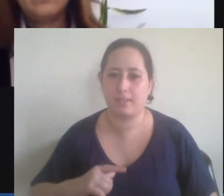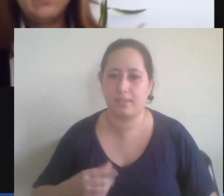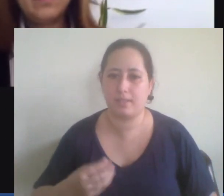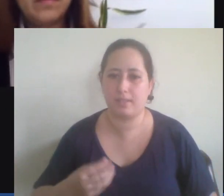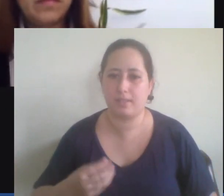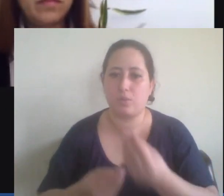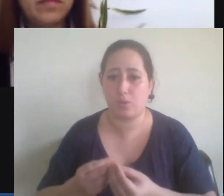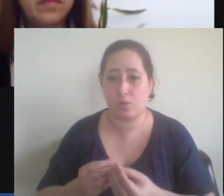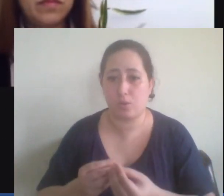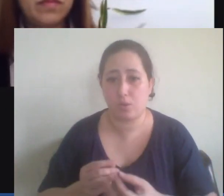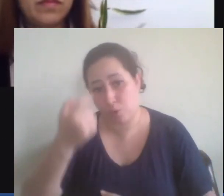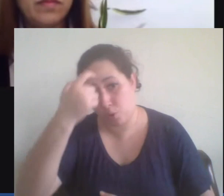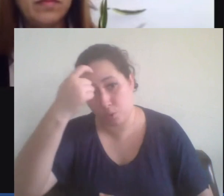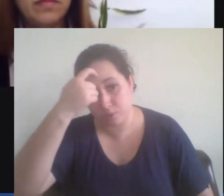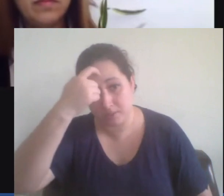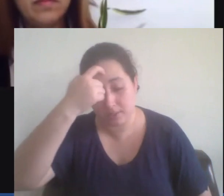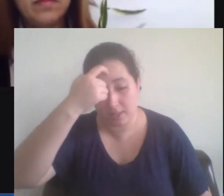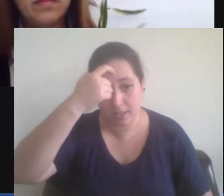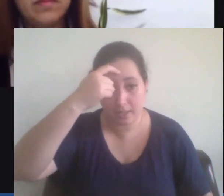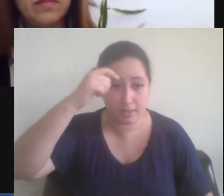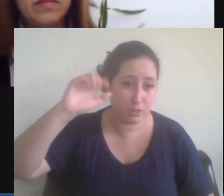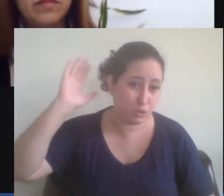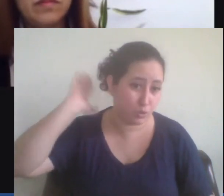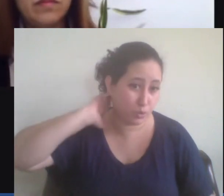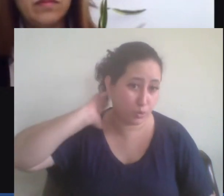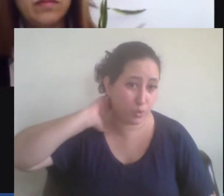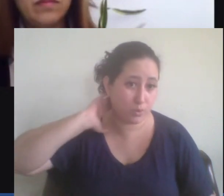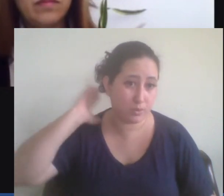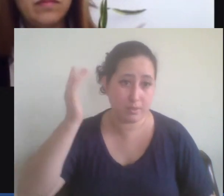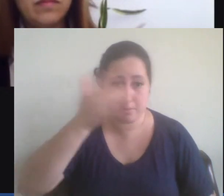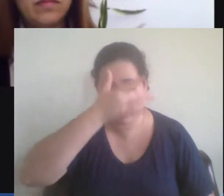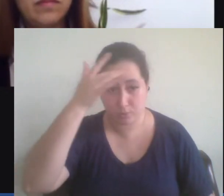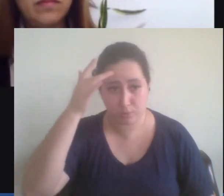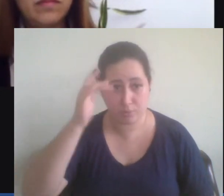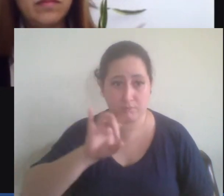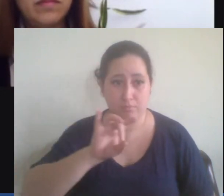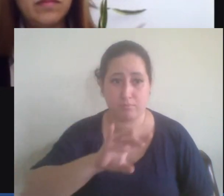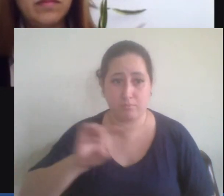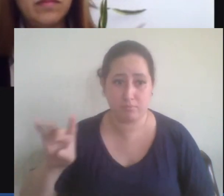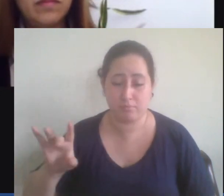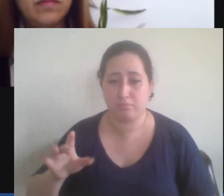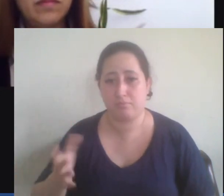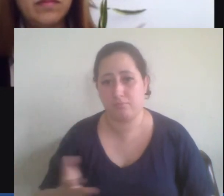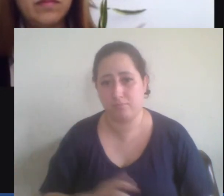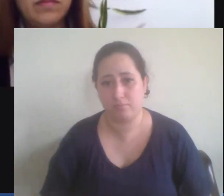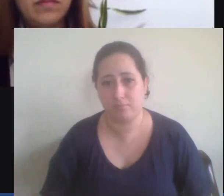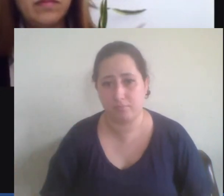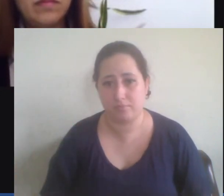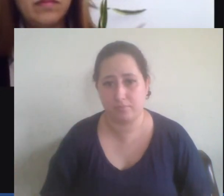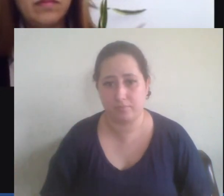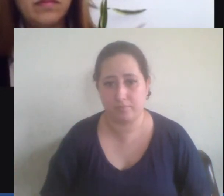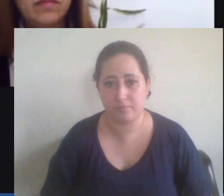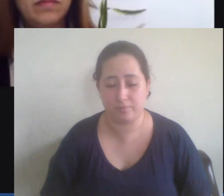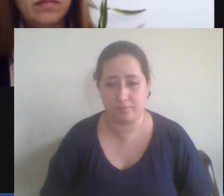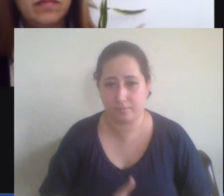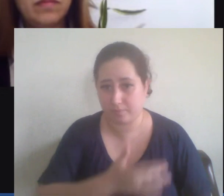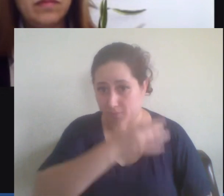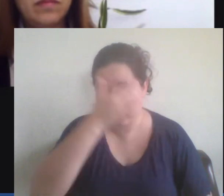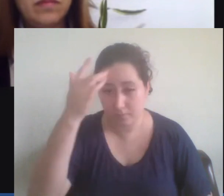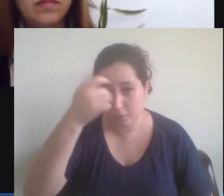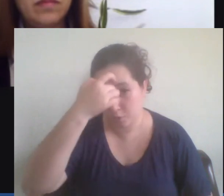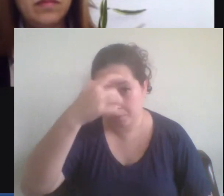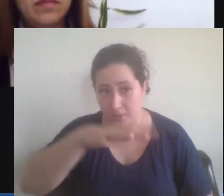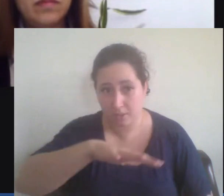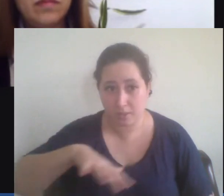o inconsciente de algumas pessoas mesmo que no senso comum às